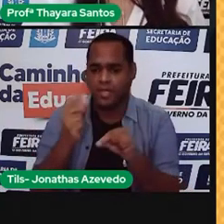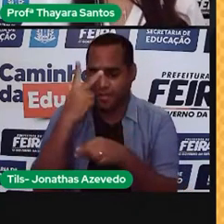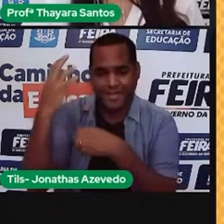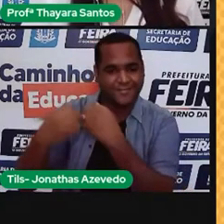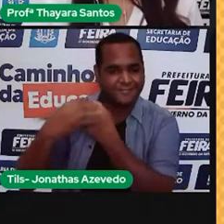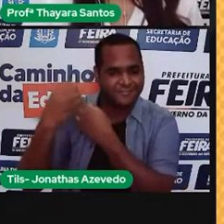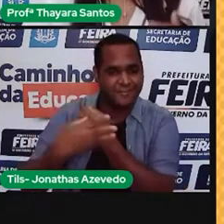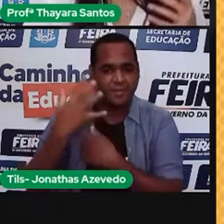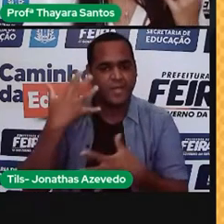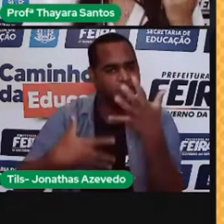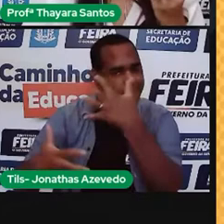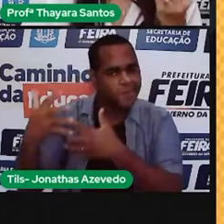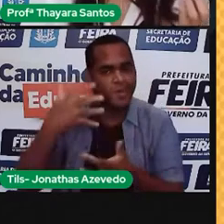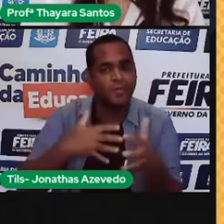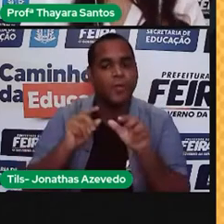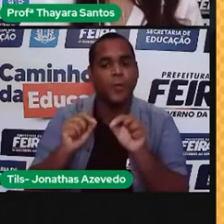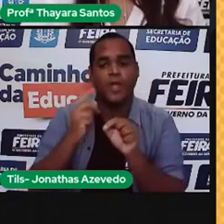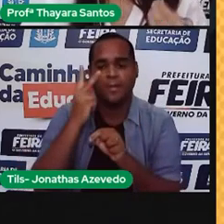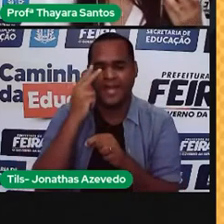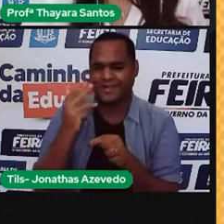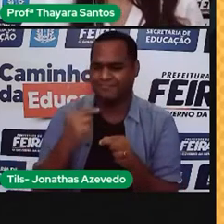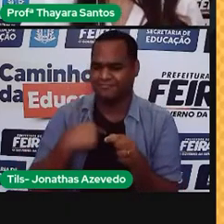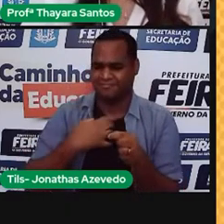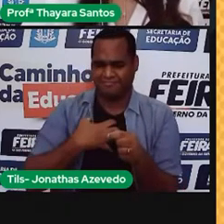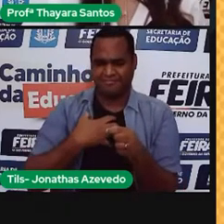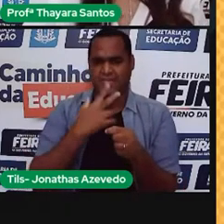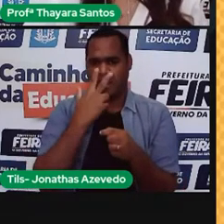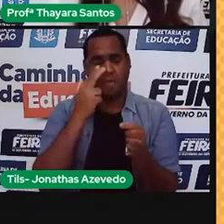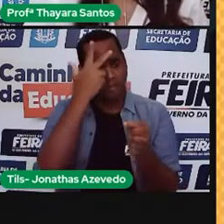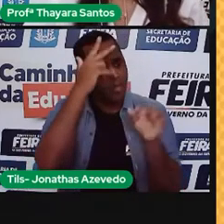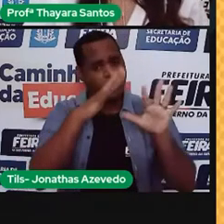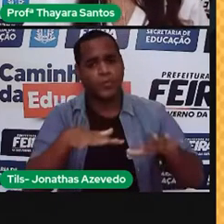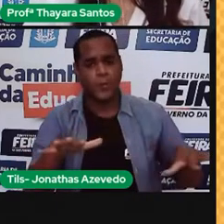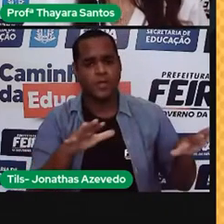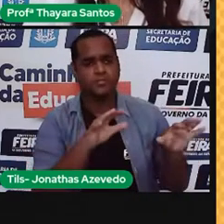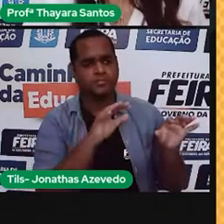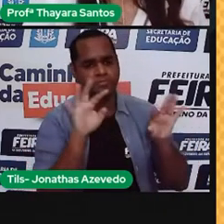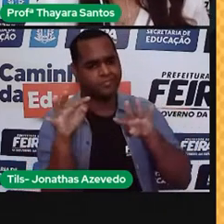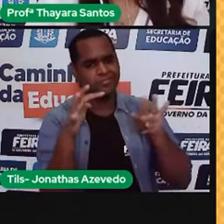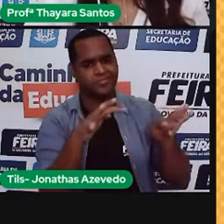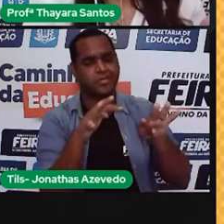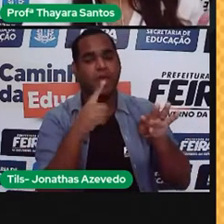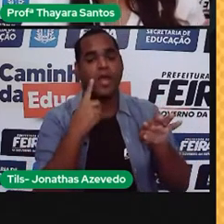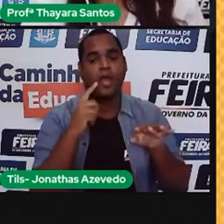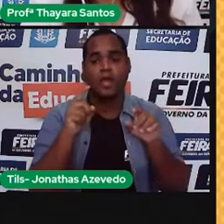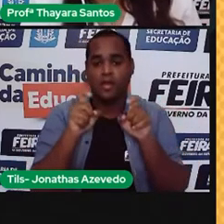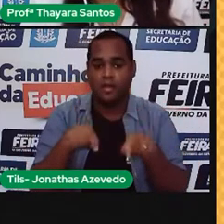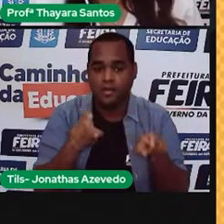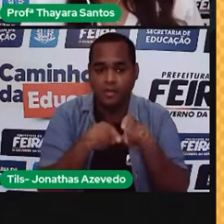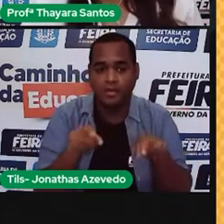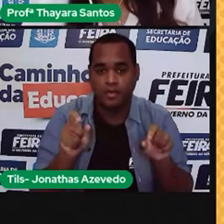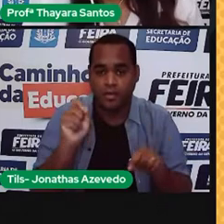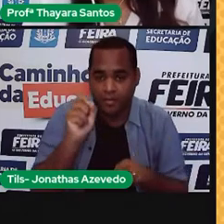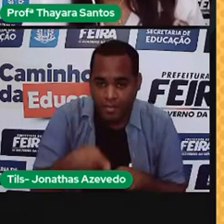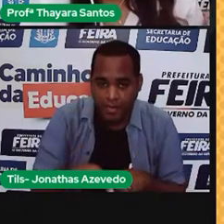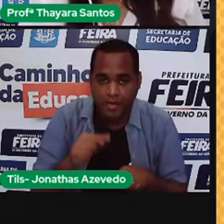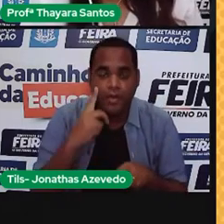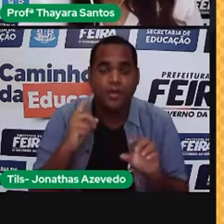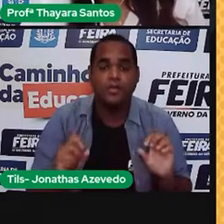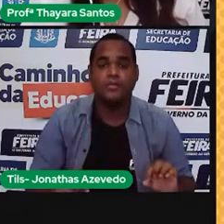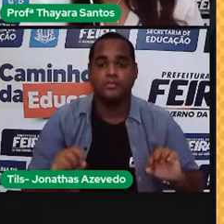Esse daqui tem um título bem sensacionalista para chamar a atenção das pessoas, elas irem lá e muitas vezes, quando elas clicam naquela